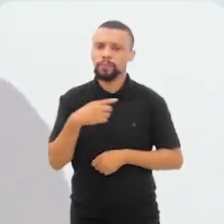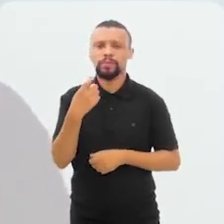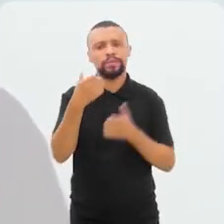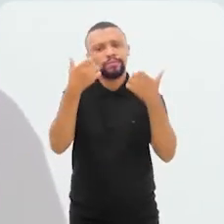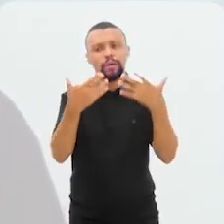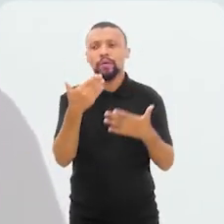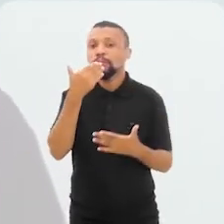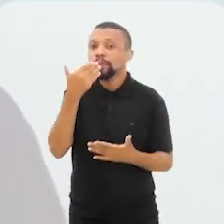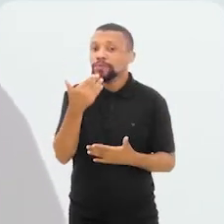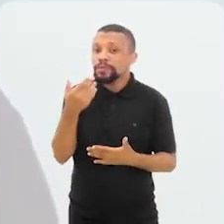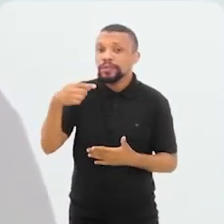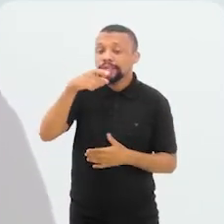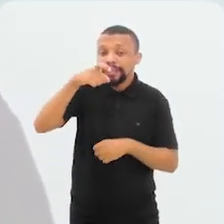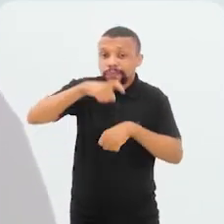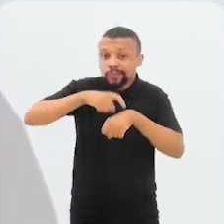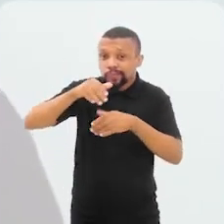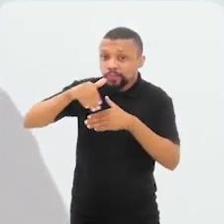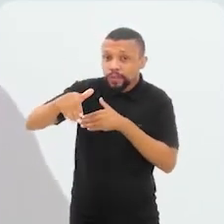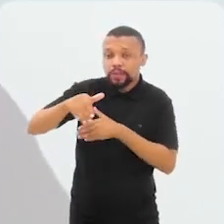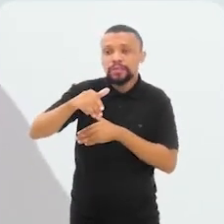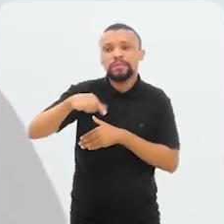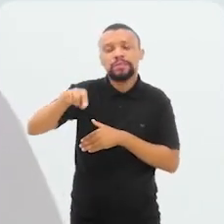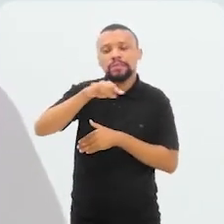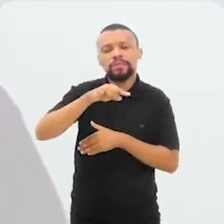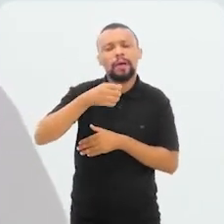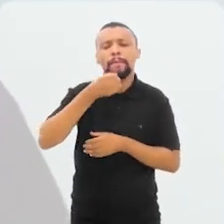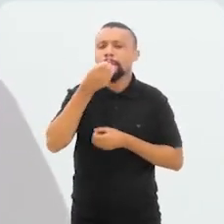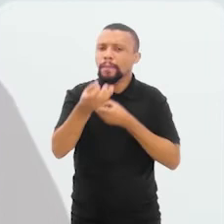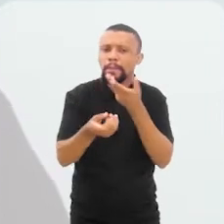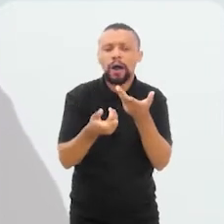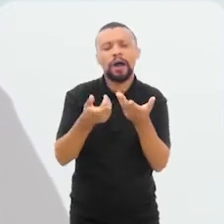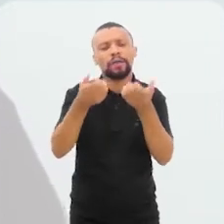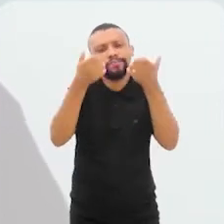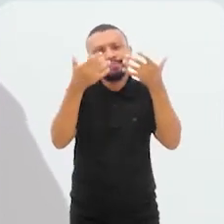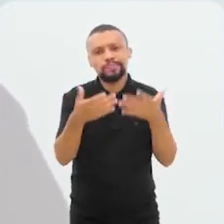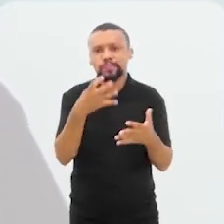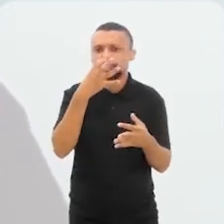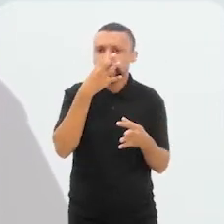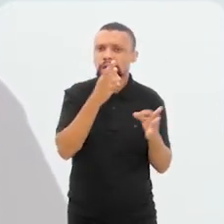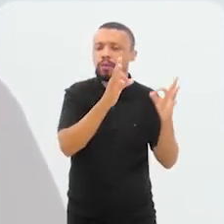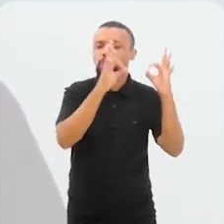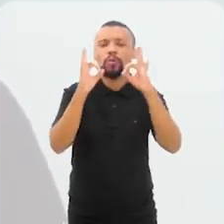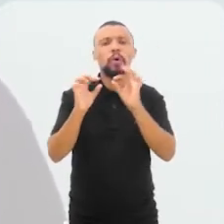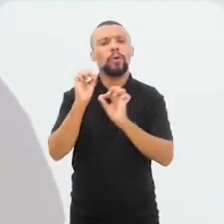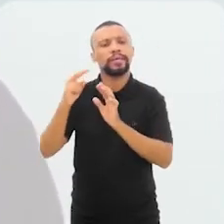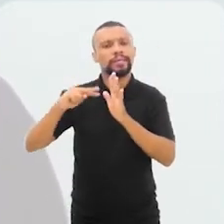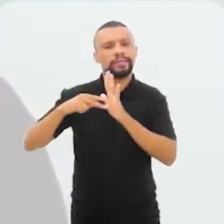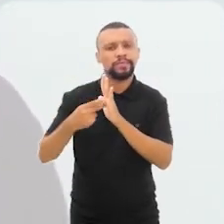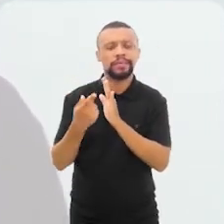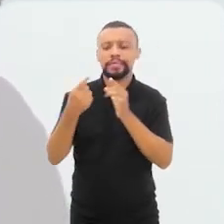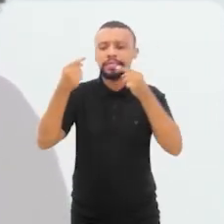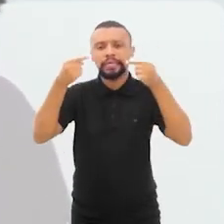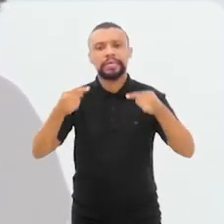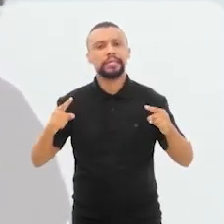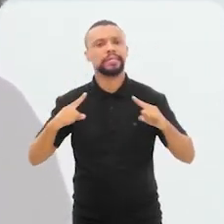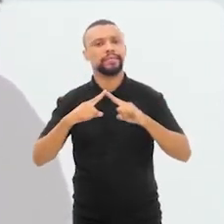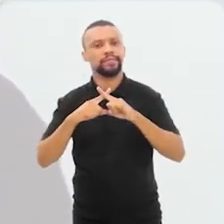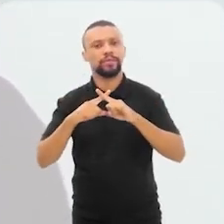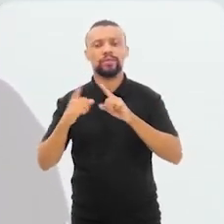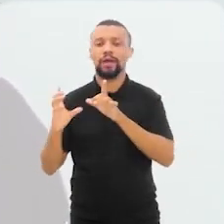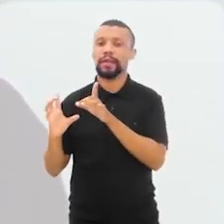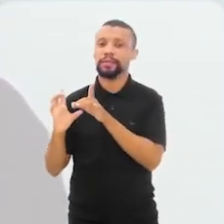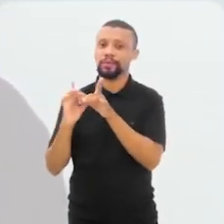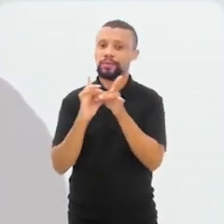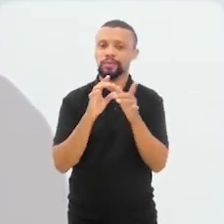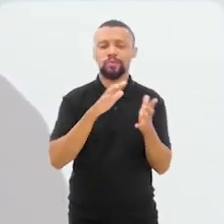e eu vou pedir para vocês nesses minutos próximos para a gente contar um pouquinho mais para os telespectadores o que é esse desafio